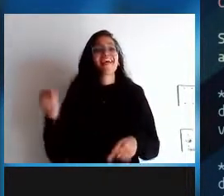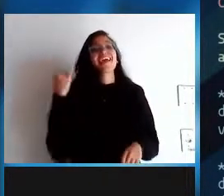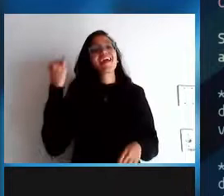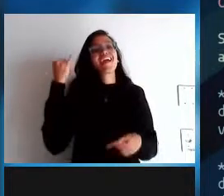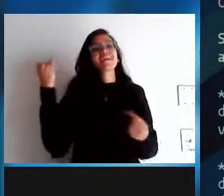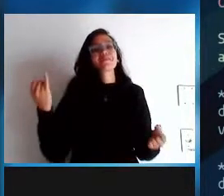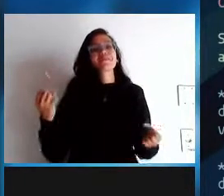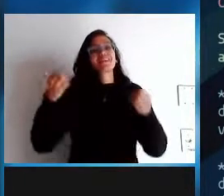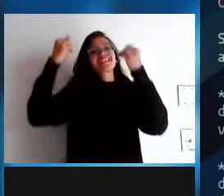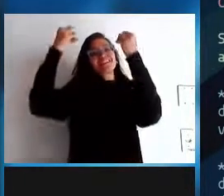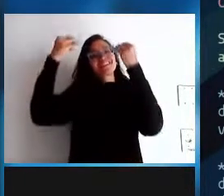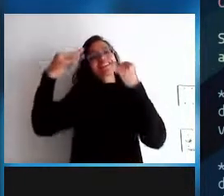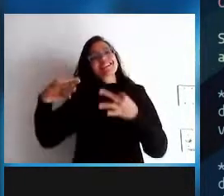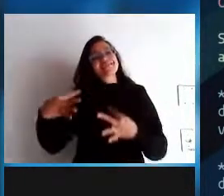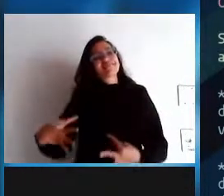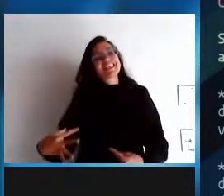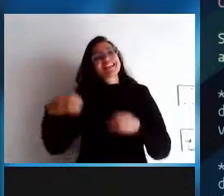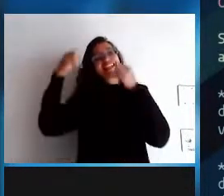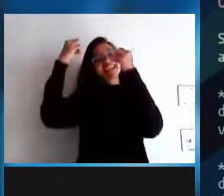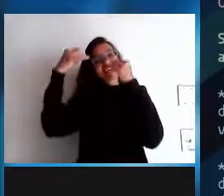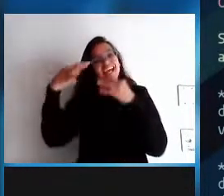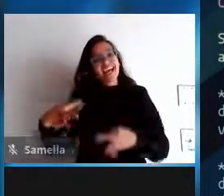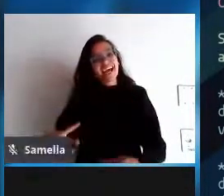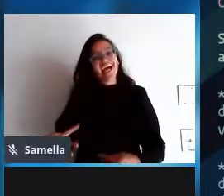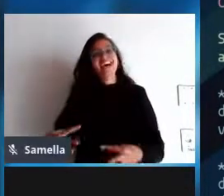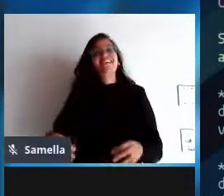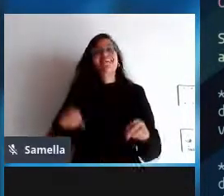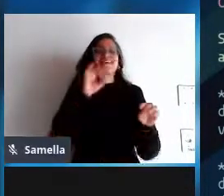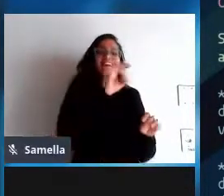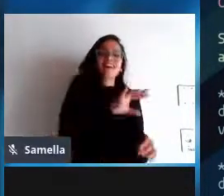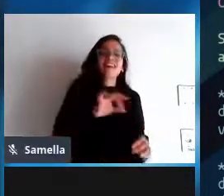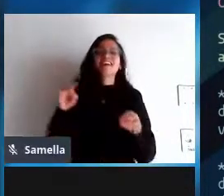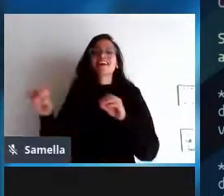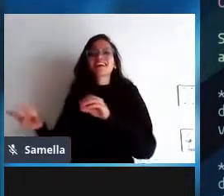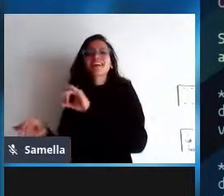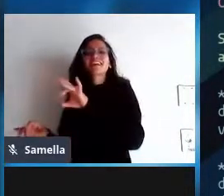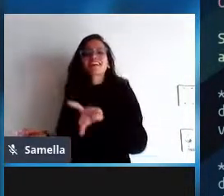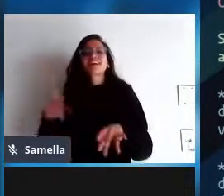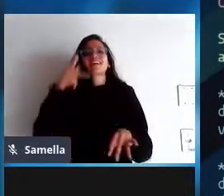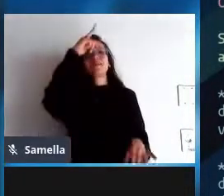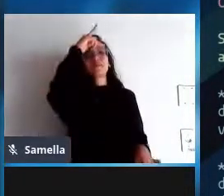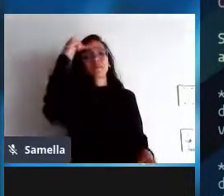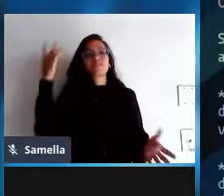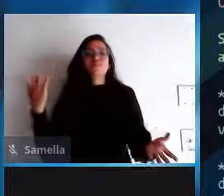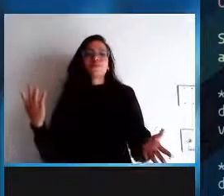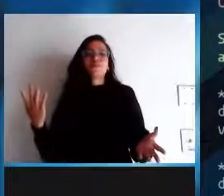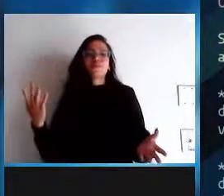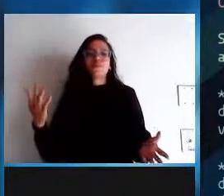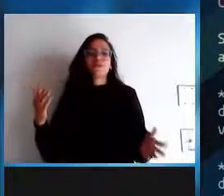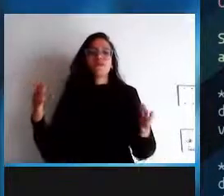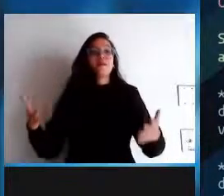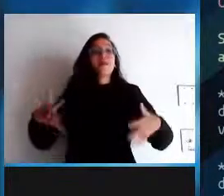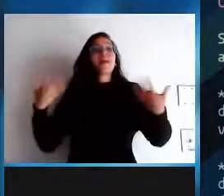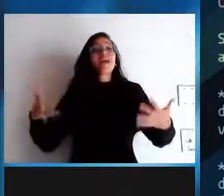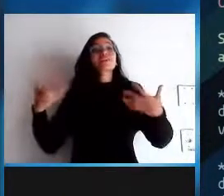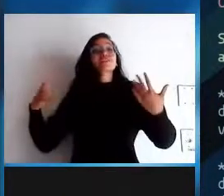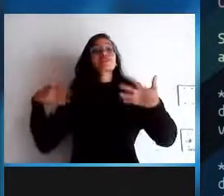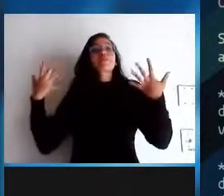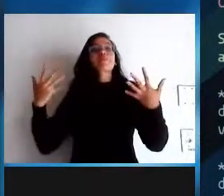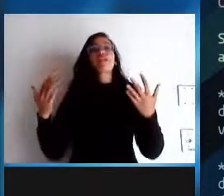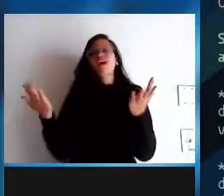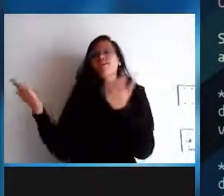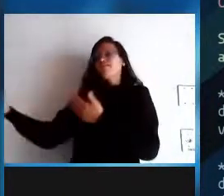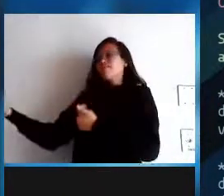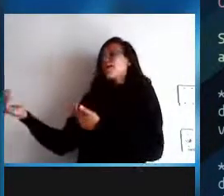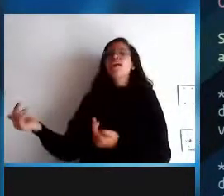esclarecendo principalmente e quanto ao desenvolvedor estimulando a presença da comunidade estimulando que